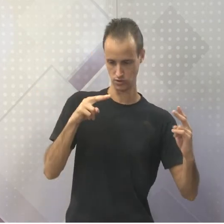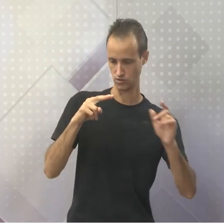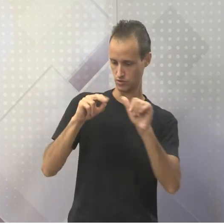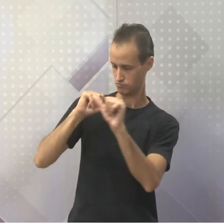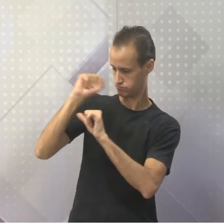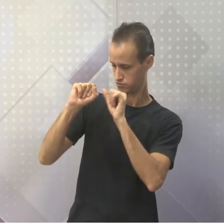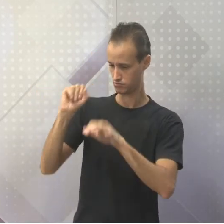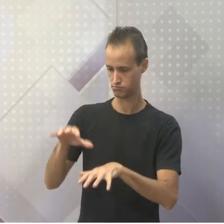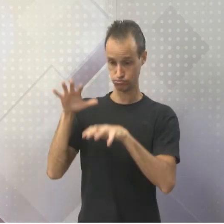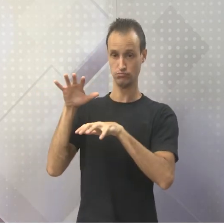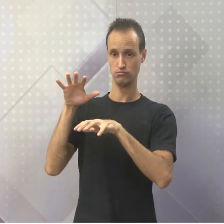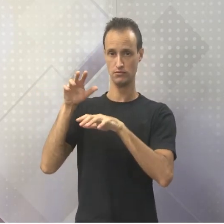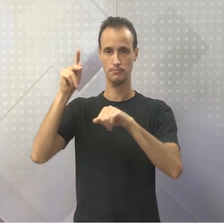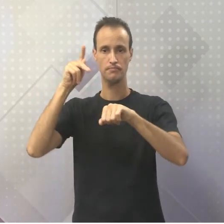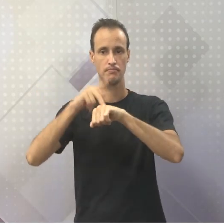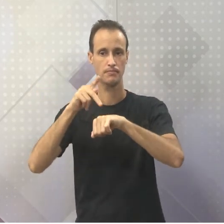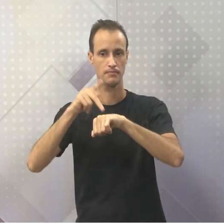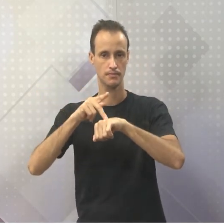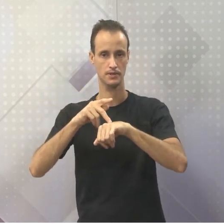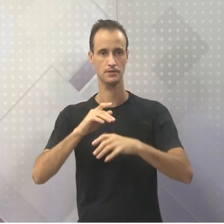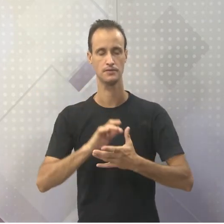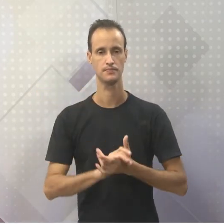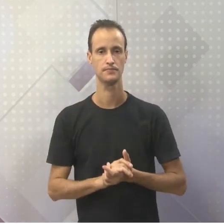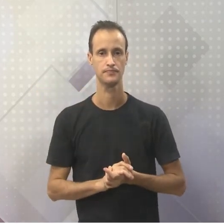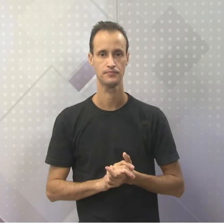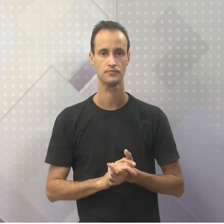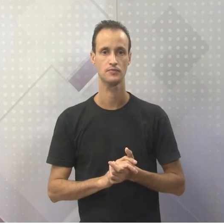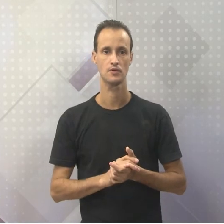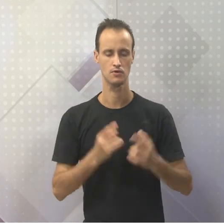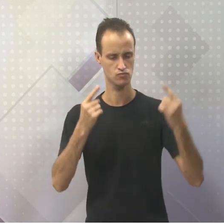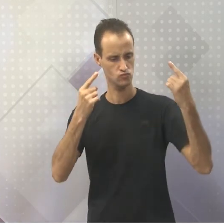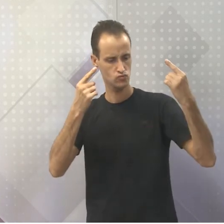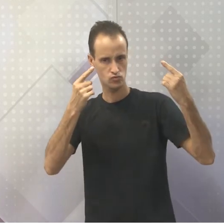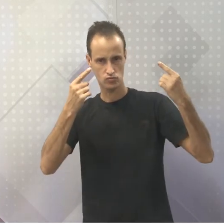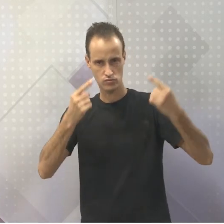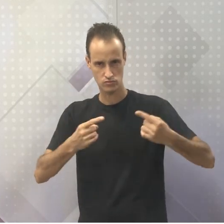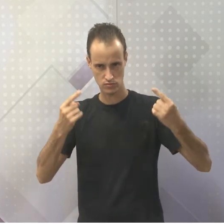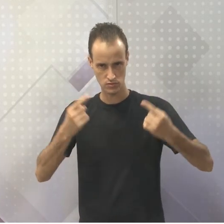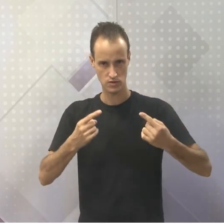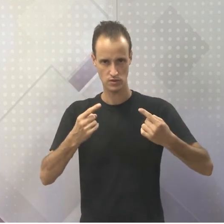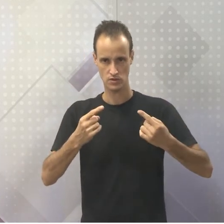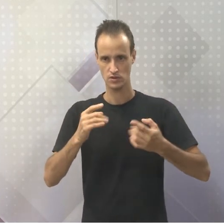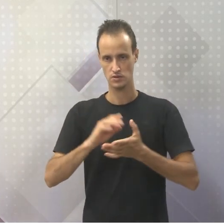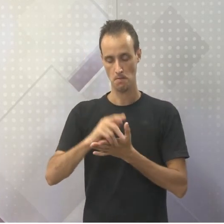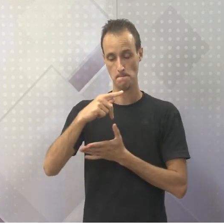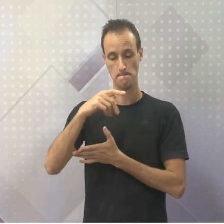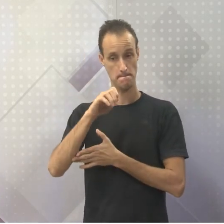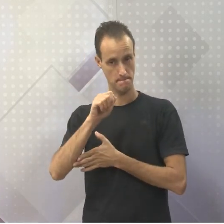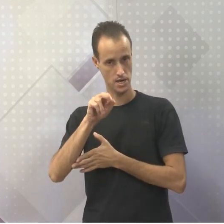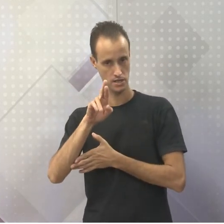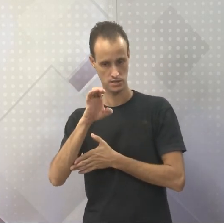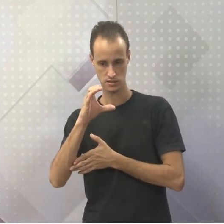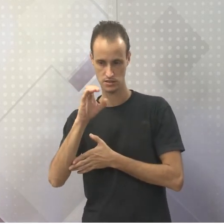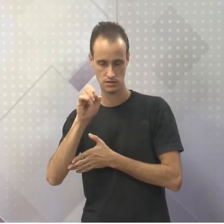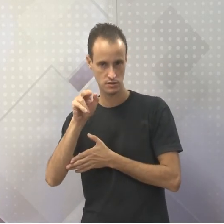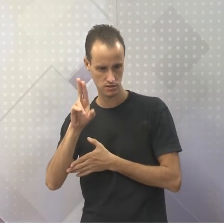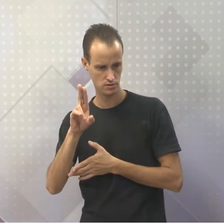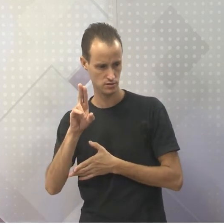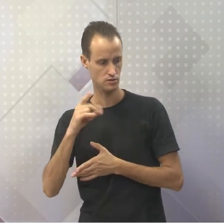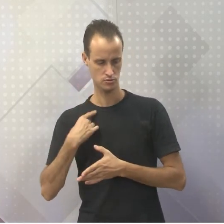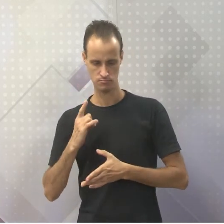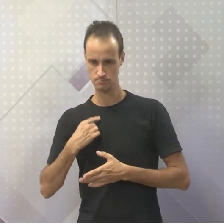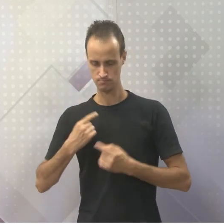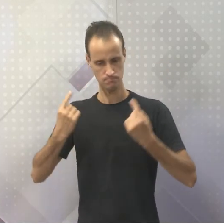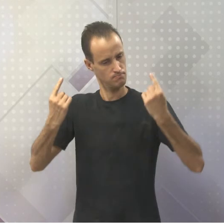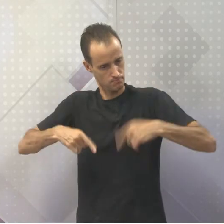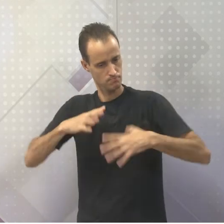transformado em pedra. Desafiado num torneio, o semideus Peseu atreviu-se a matar